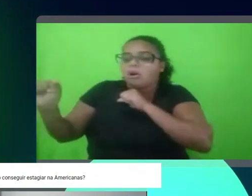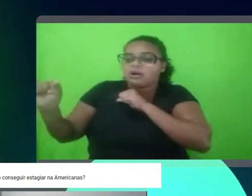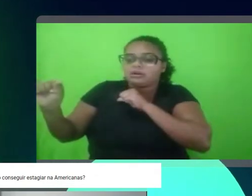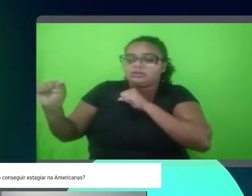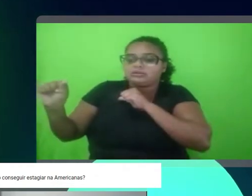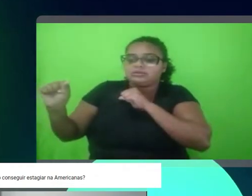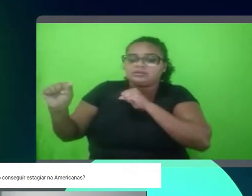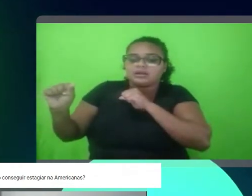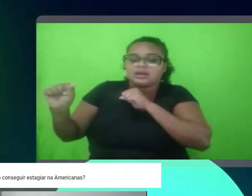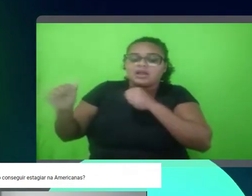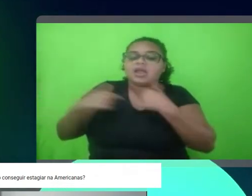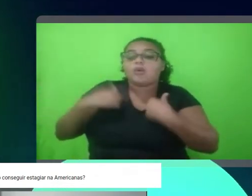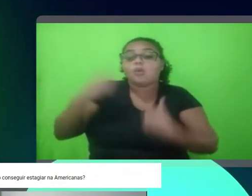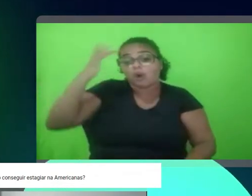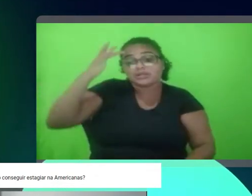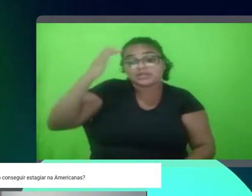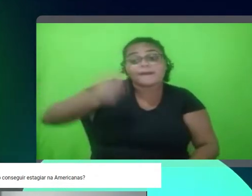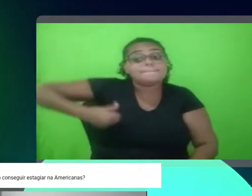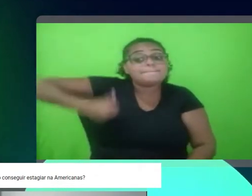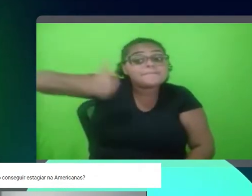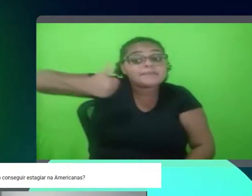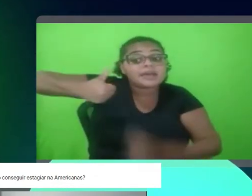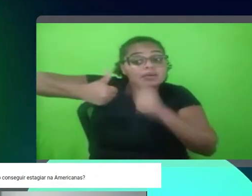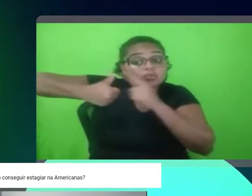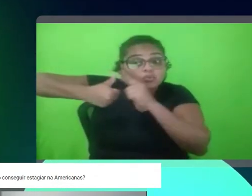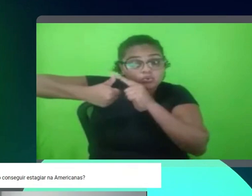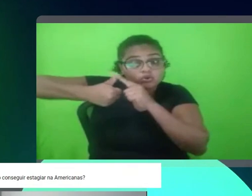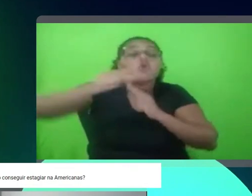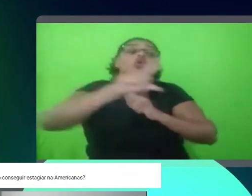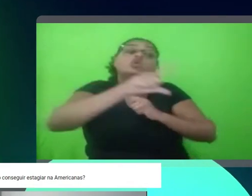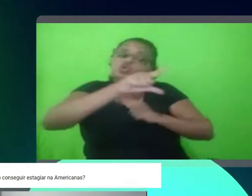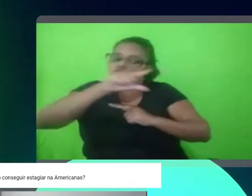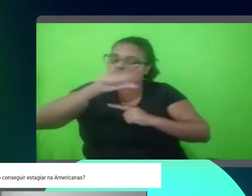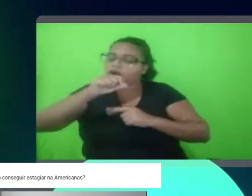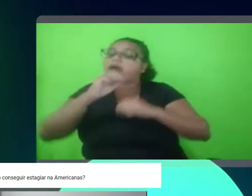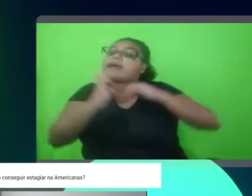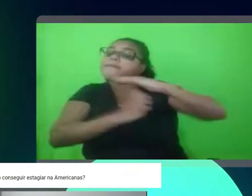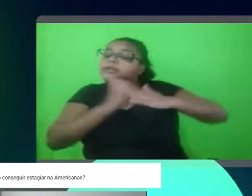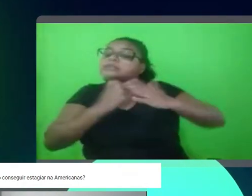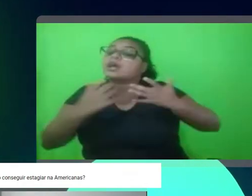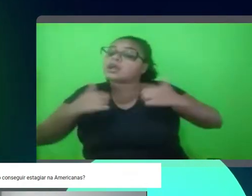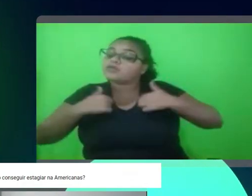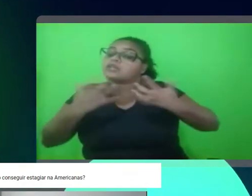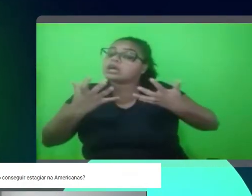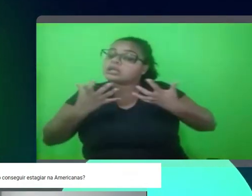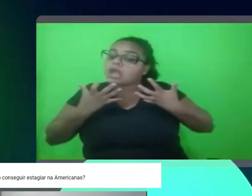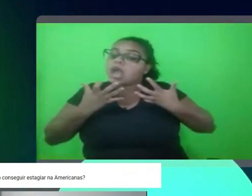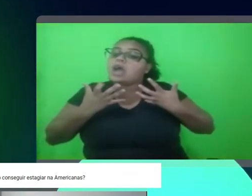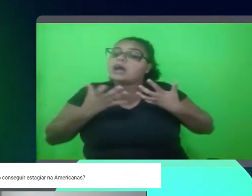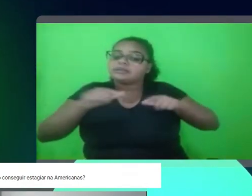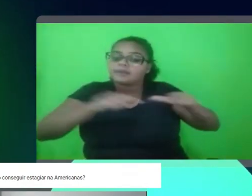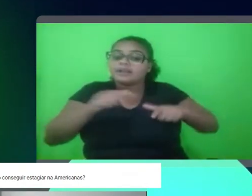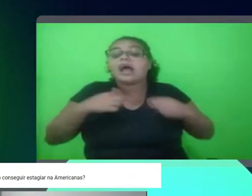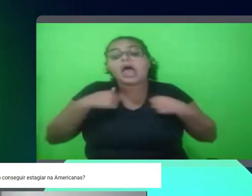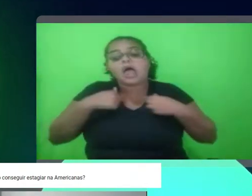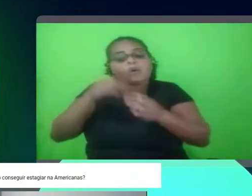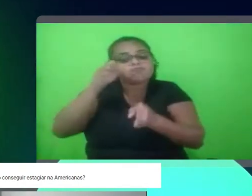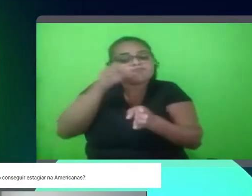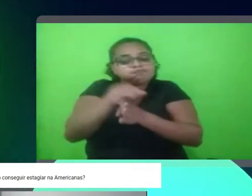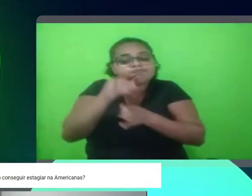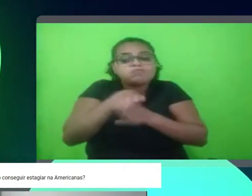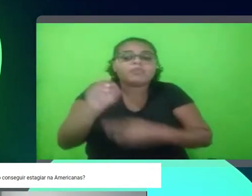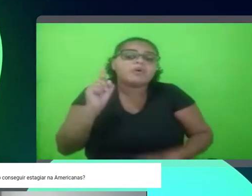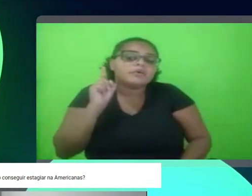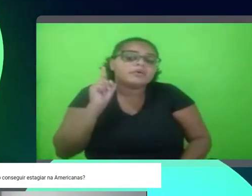sempre mudando aí, tá, então eu acho que assim, primeiro você tem que escolher, né, a empresa que você quer trabalhar, tá, eu recomendo Americanas, né,